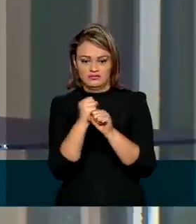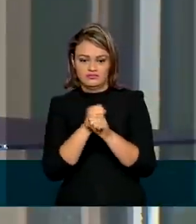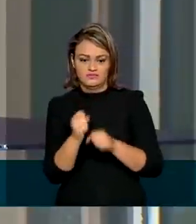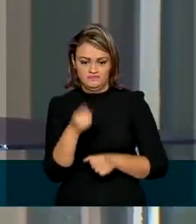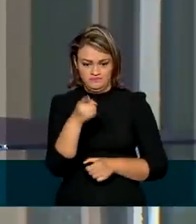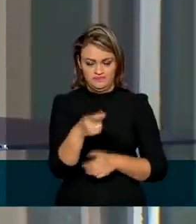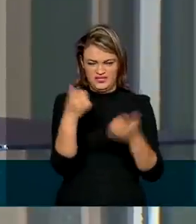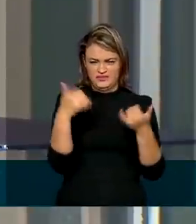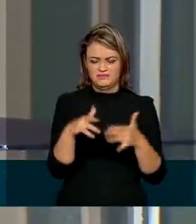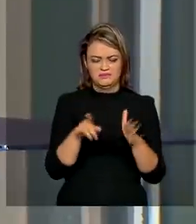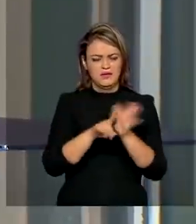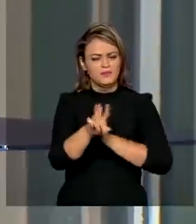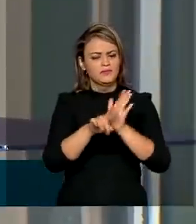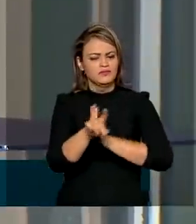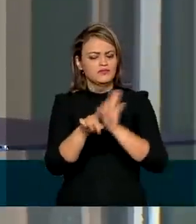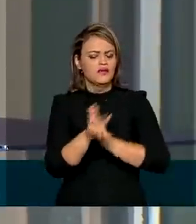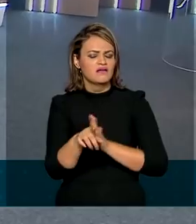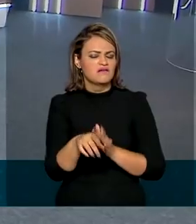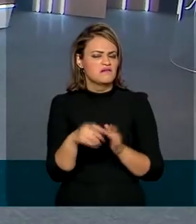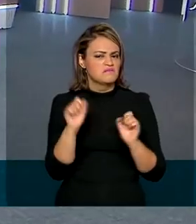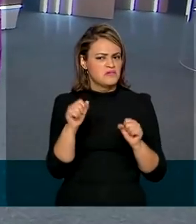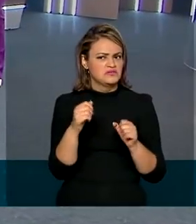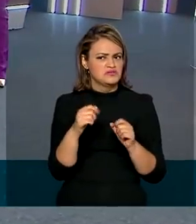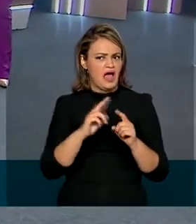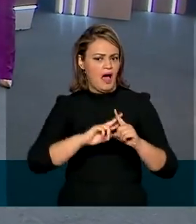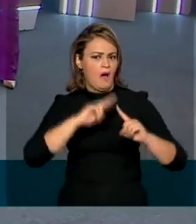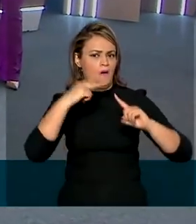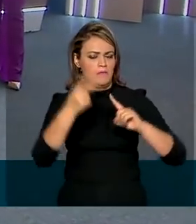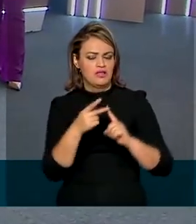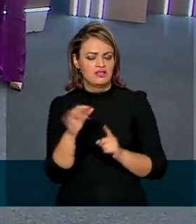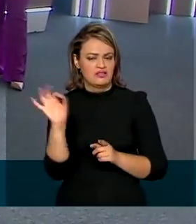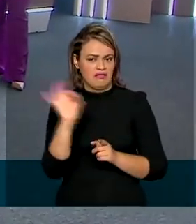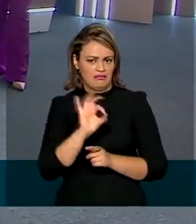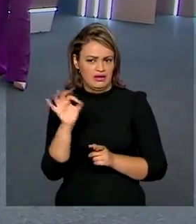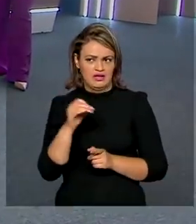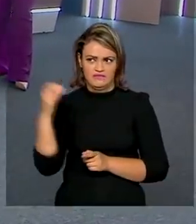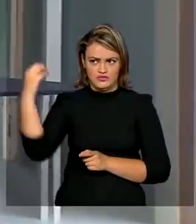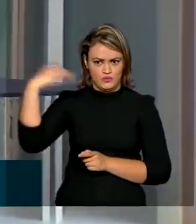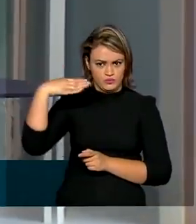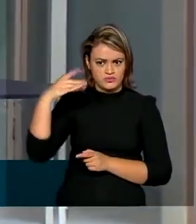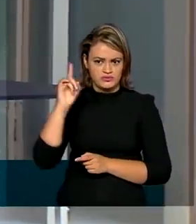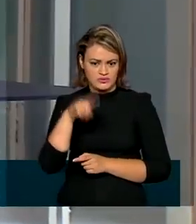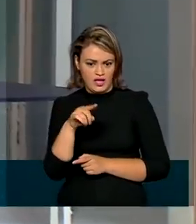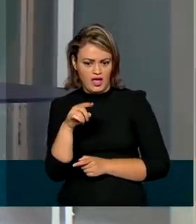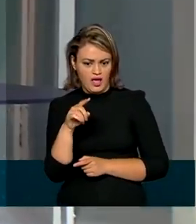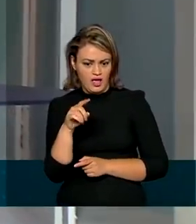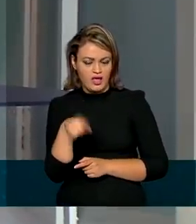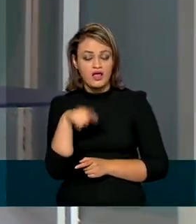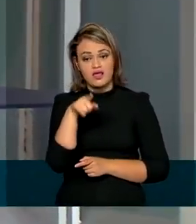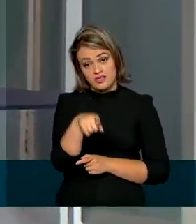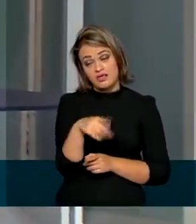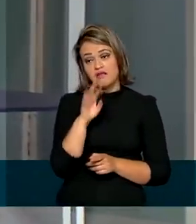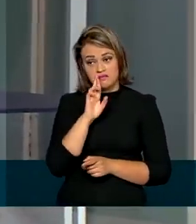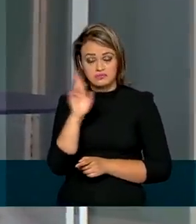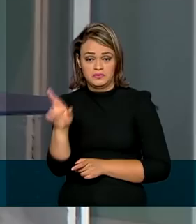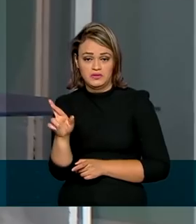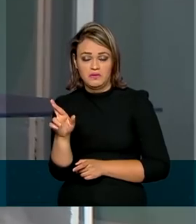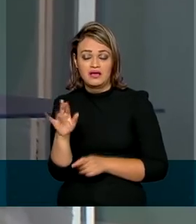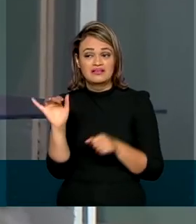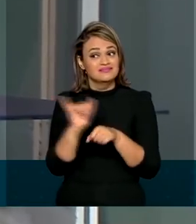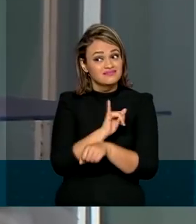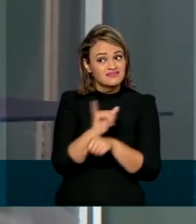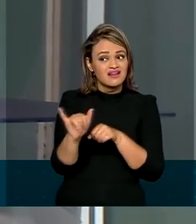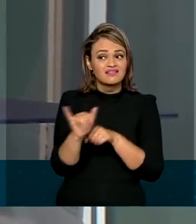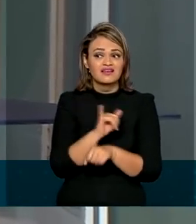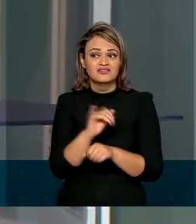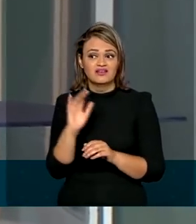Albuquerque foi questionado sobre possíveis aumentos nas tarifas de energia elétrica e afirmou que mesmo com medidas que